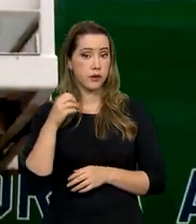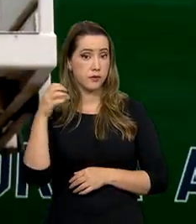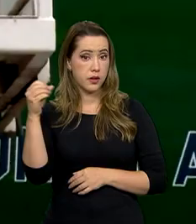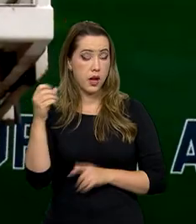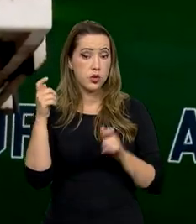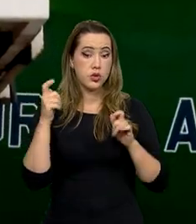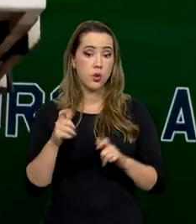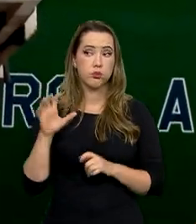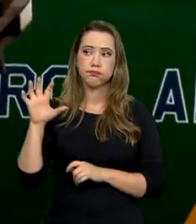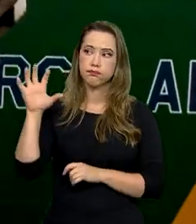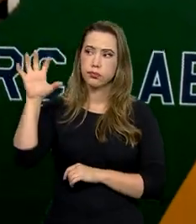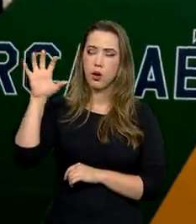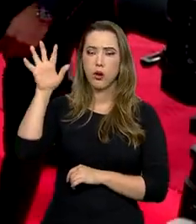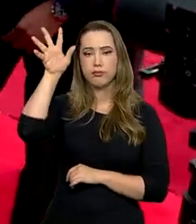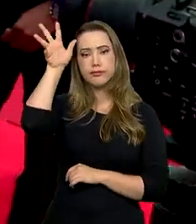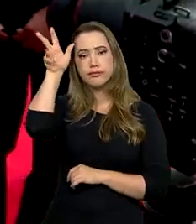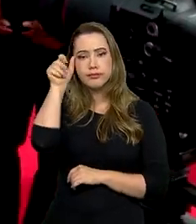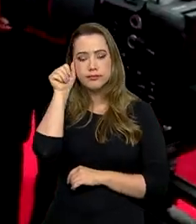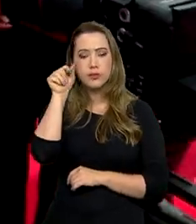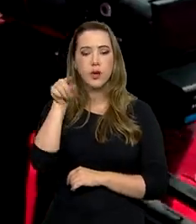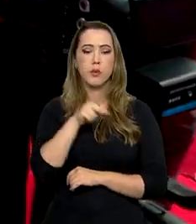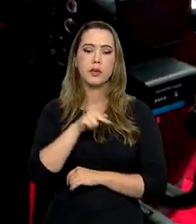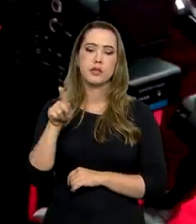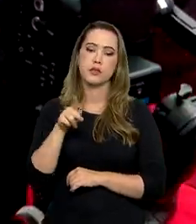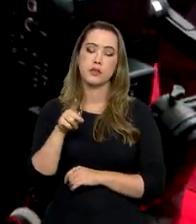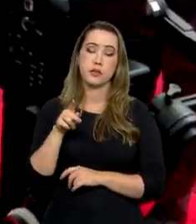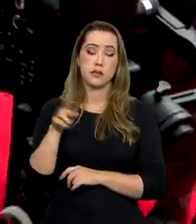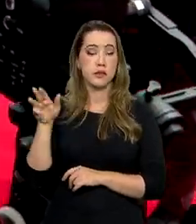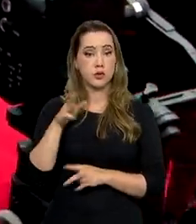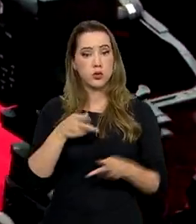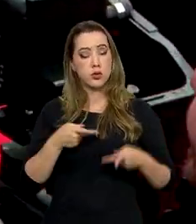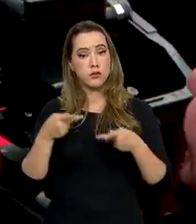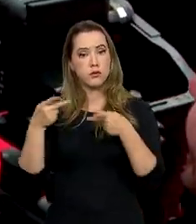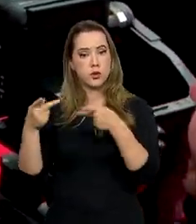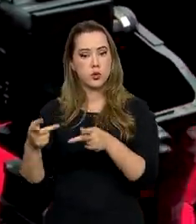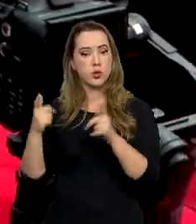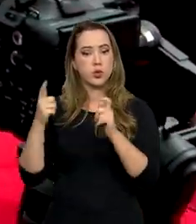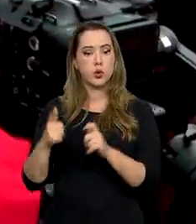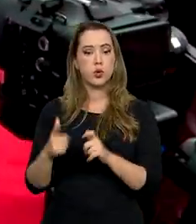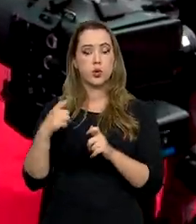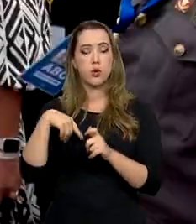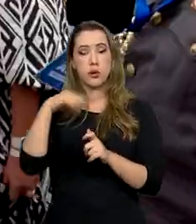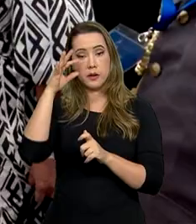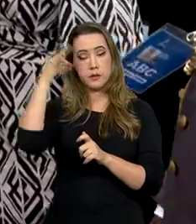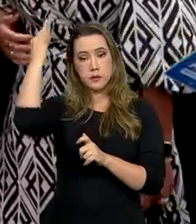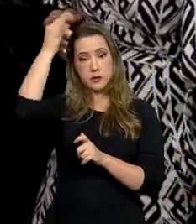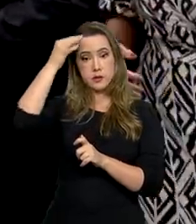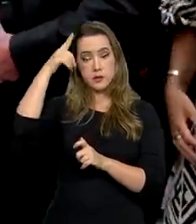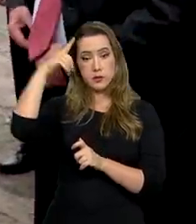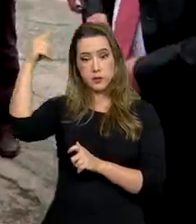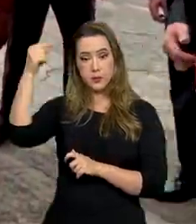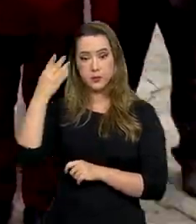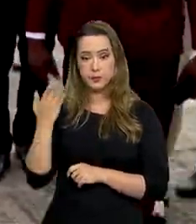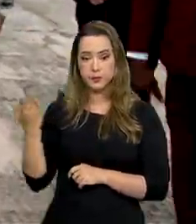continente africano, o presidente Lula desembarcou em São Tomé, capital de São Tomé e Príncipe.